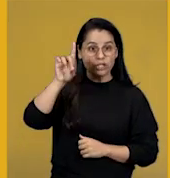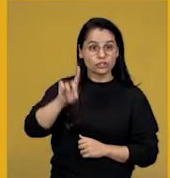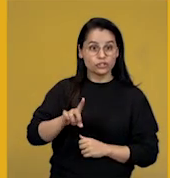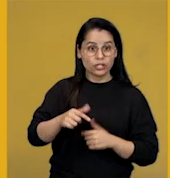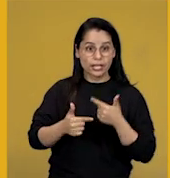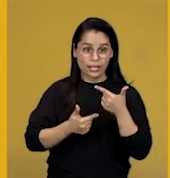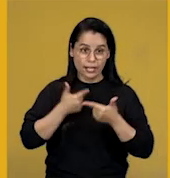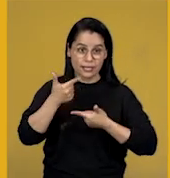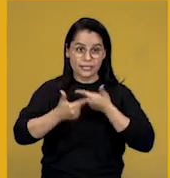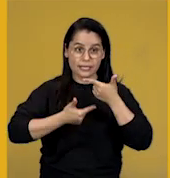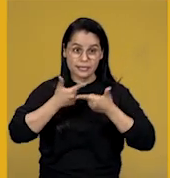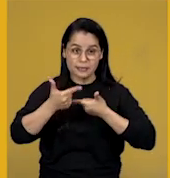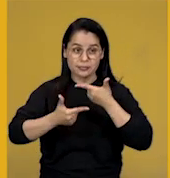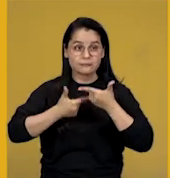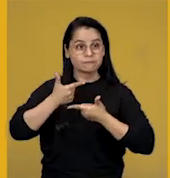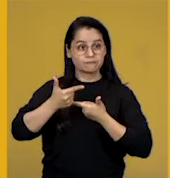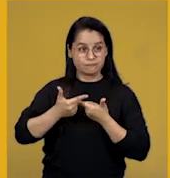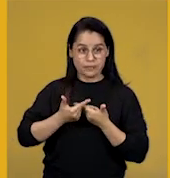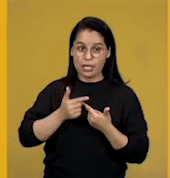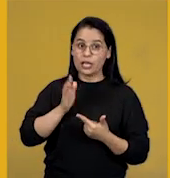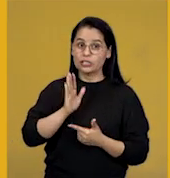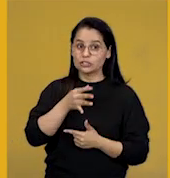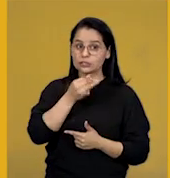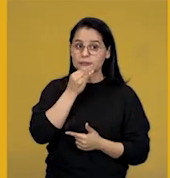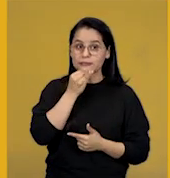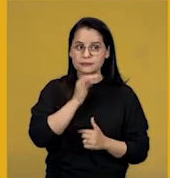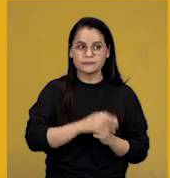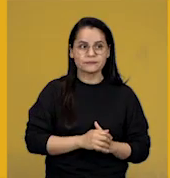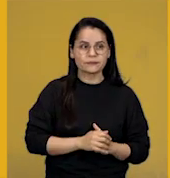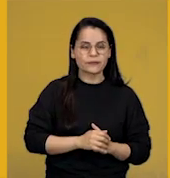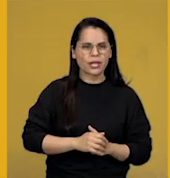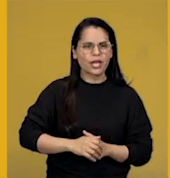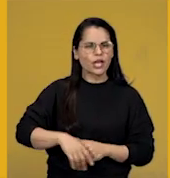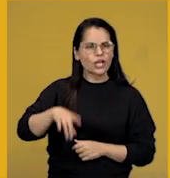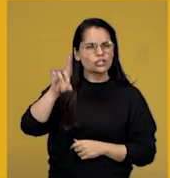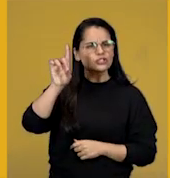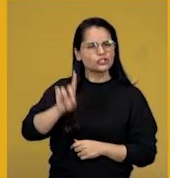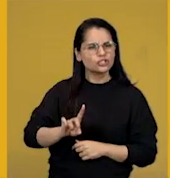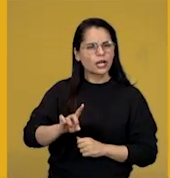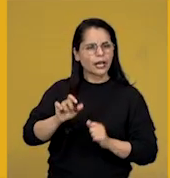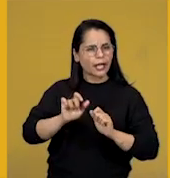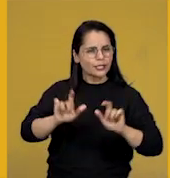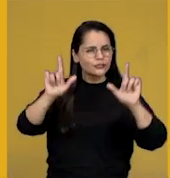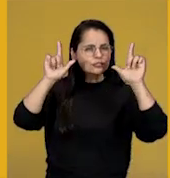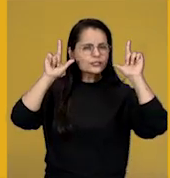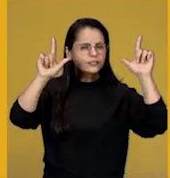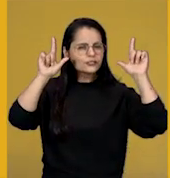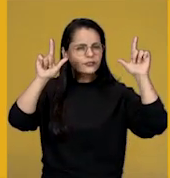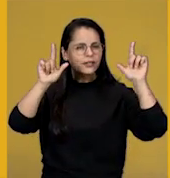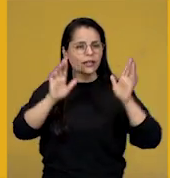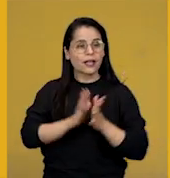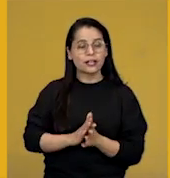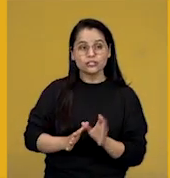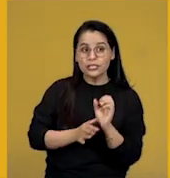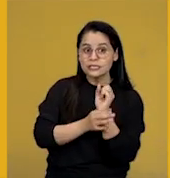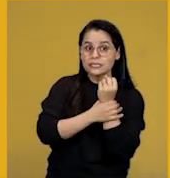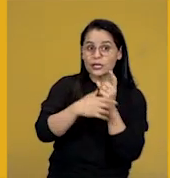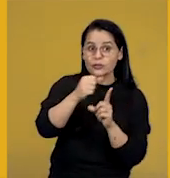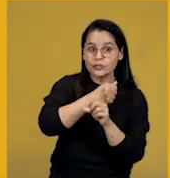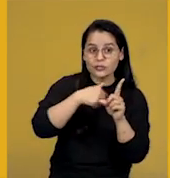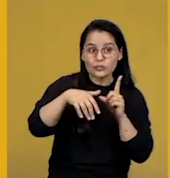trabalhador, a gente já deu o exemplo. Direito de se divertir, a segurança social